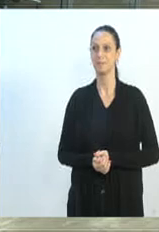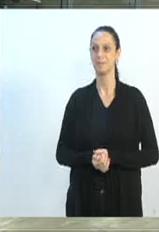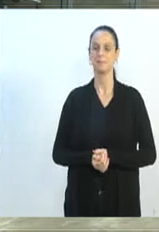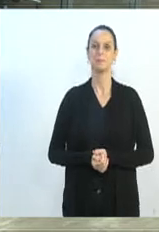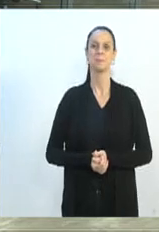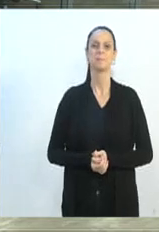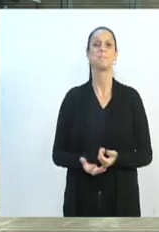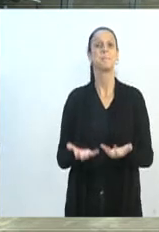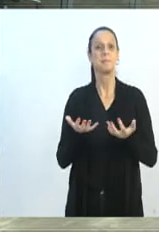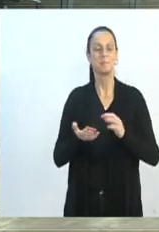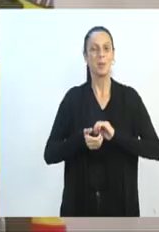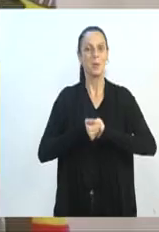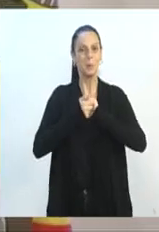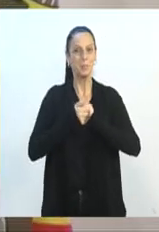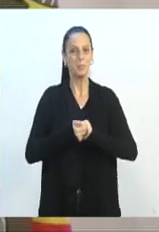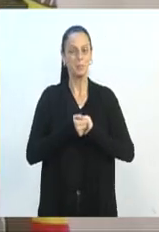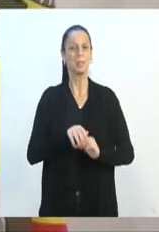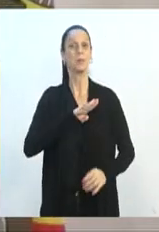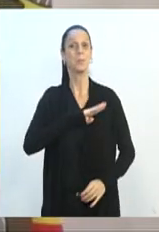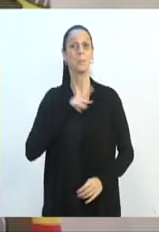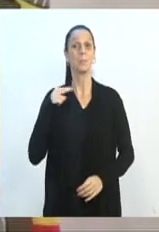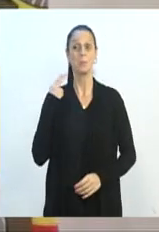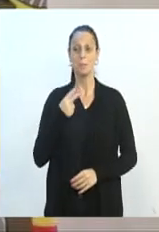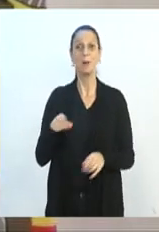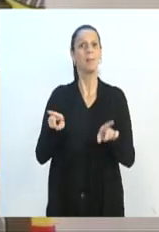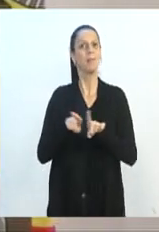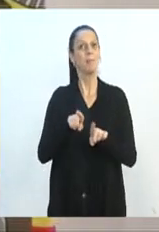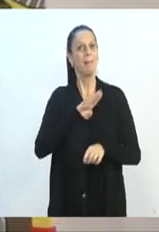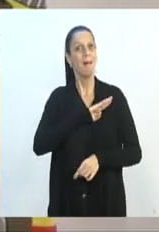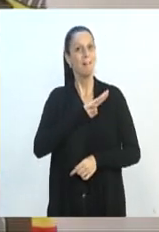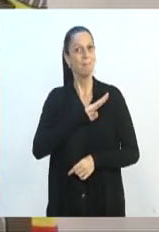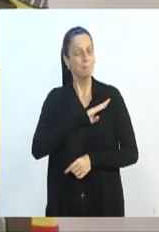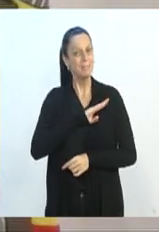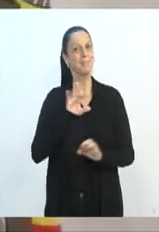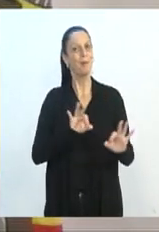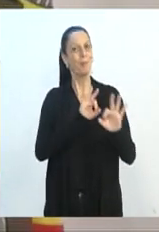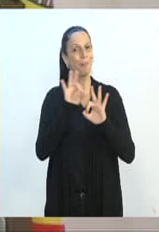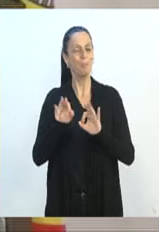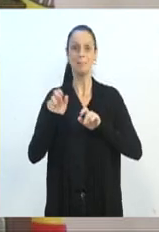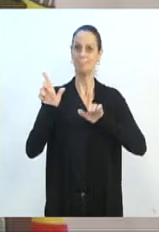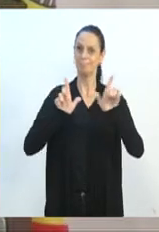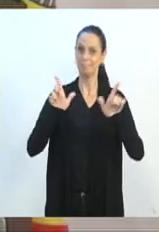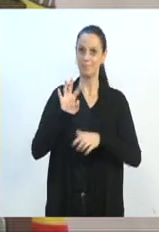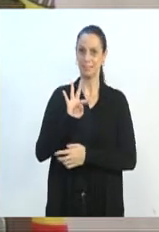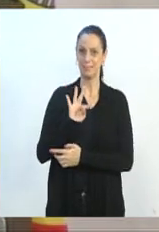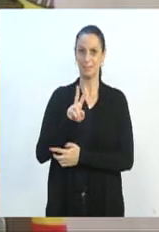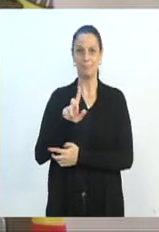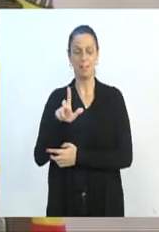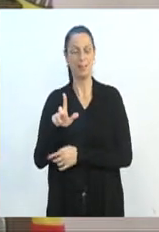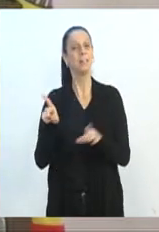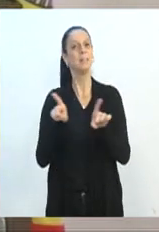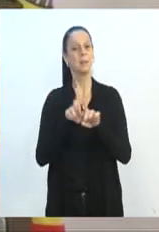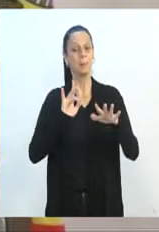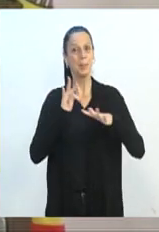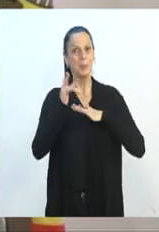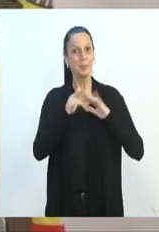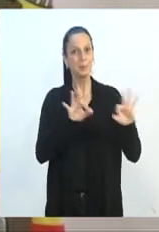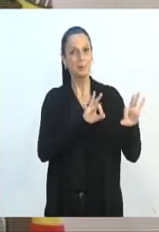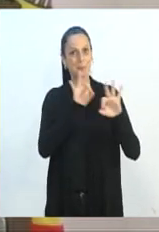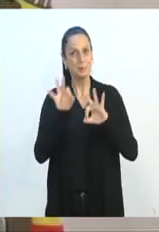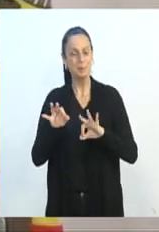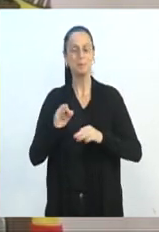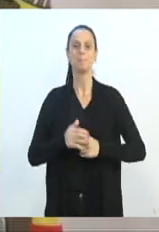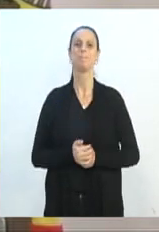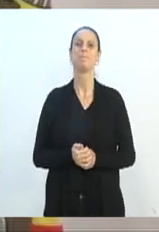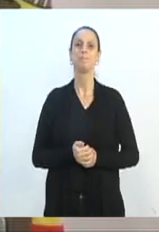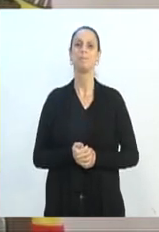Quero cumprimentar os colegas vereadores, amigos que nos acompanham aqui pela TVL, que nos acompanham também nas redes sociais. Primeiro quero fazer